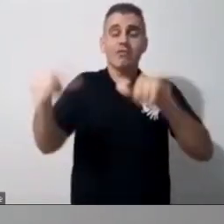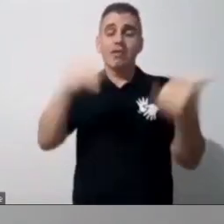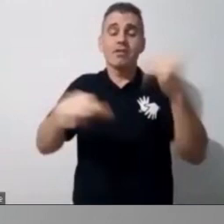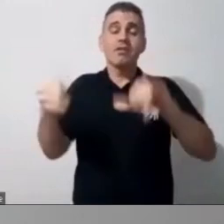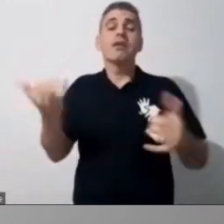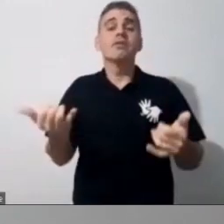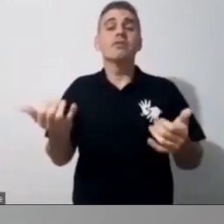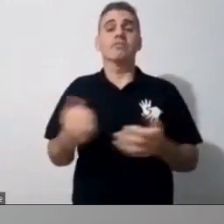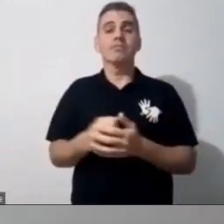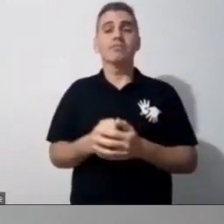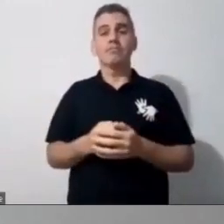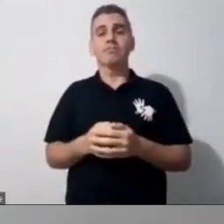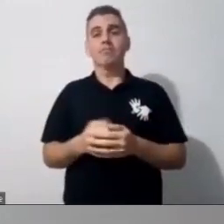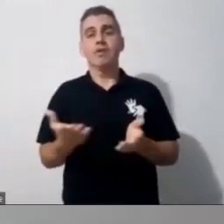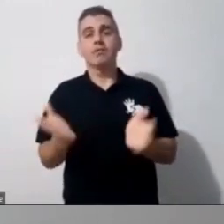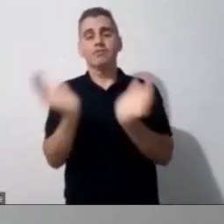né, gurias?